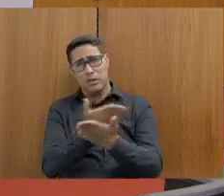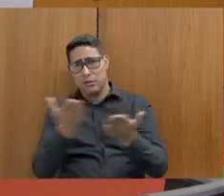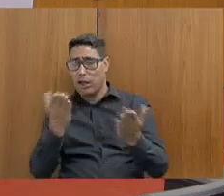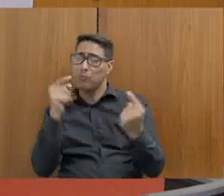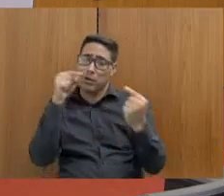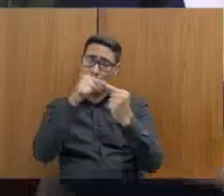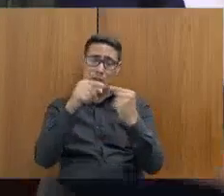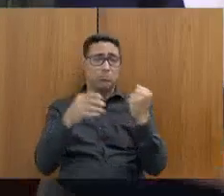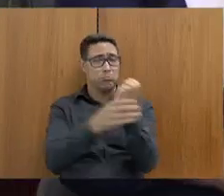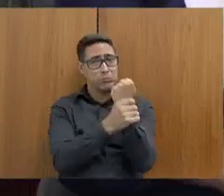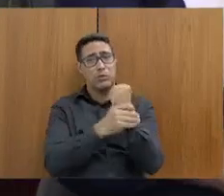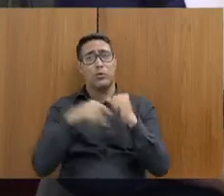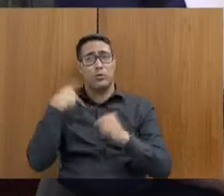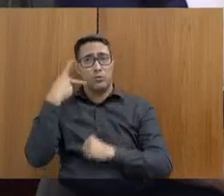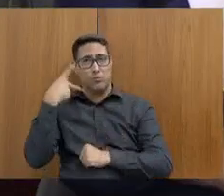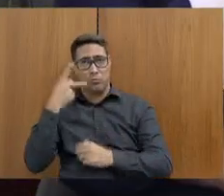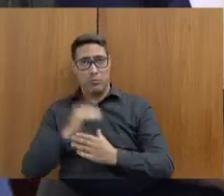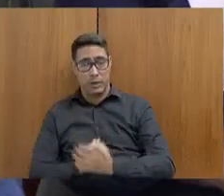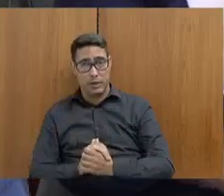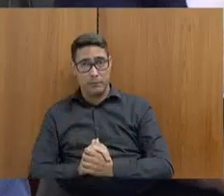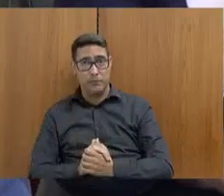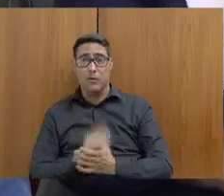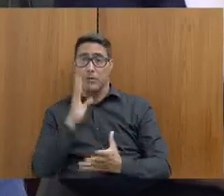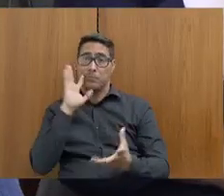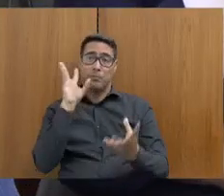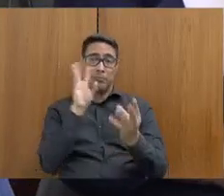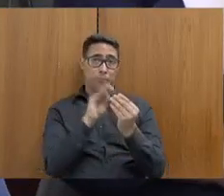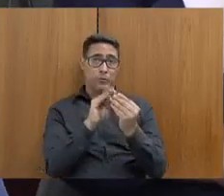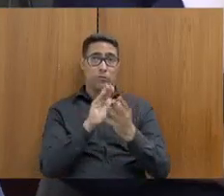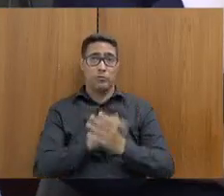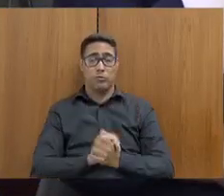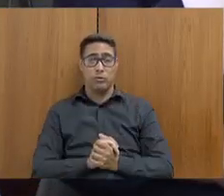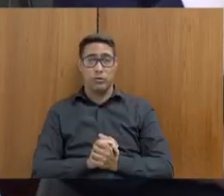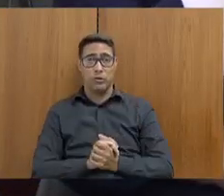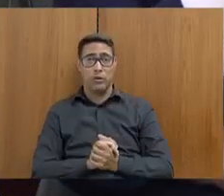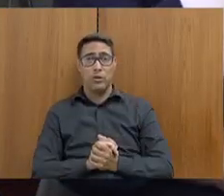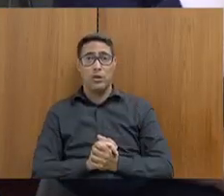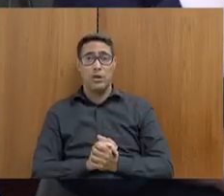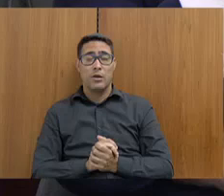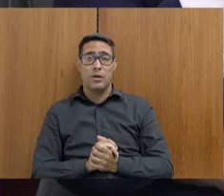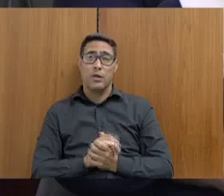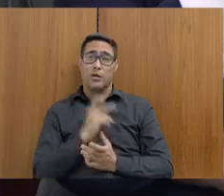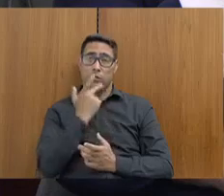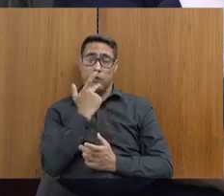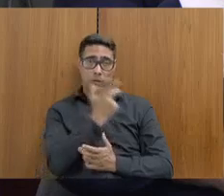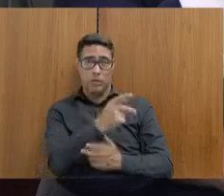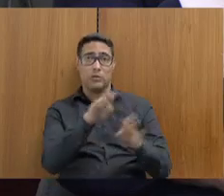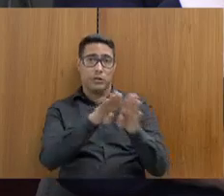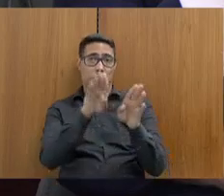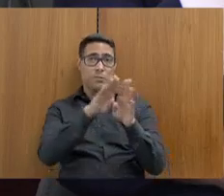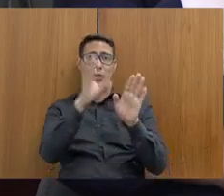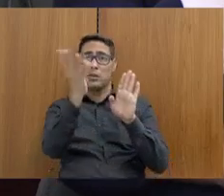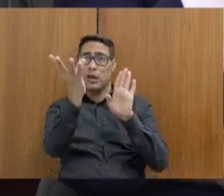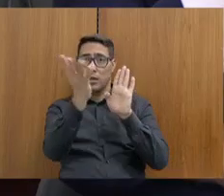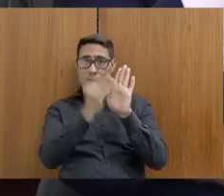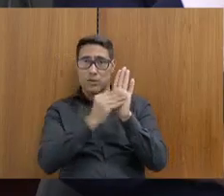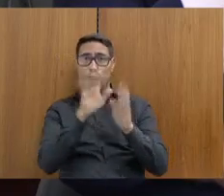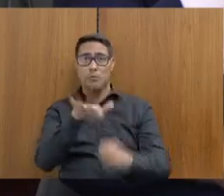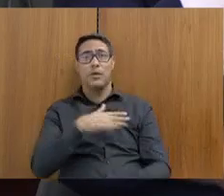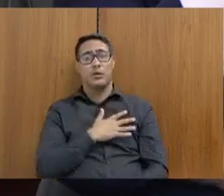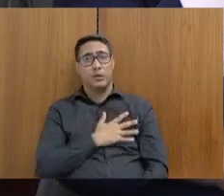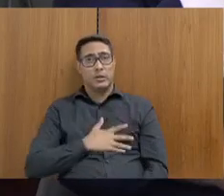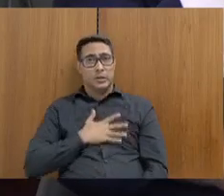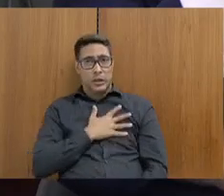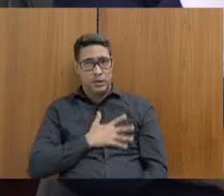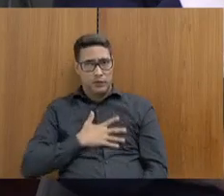pública aqui no Estado de Minas Gerais. E, para concluir, senhor presidente, eu quero deixar aqui, mais uma vez, registrada a minha satisfação